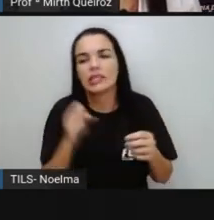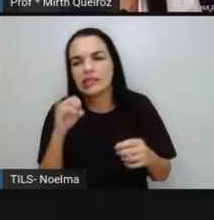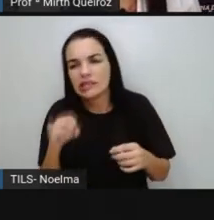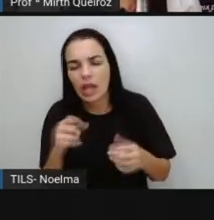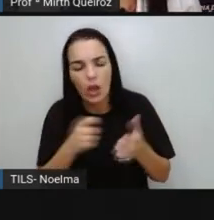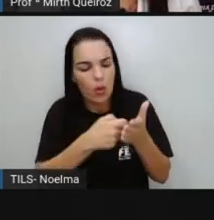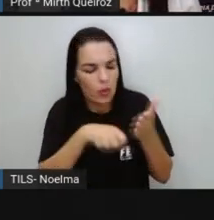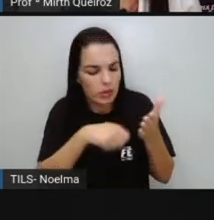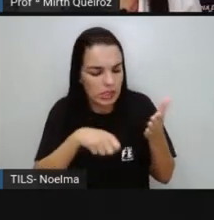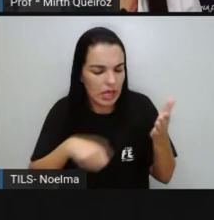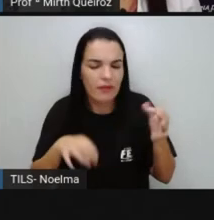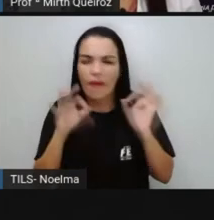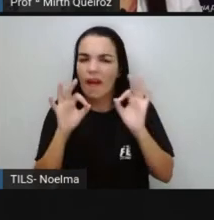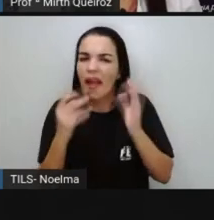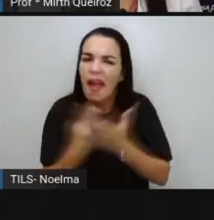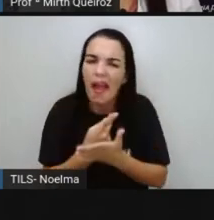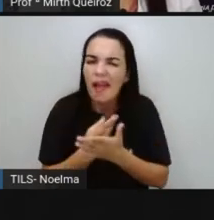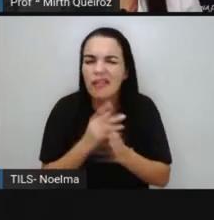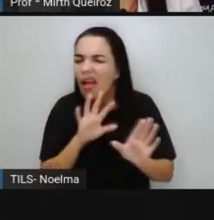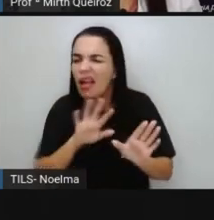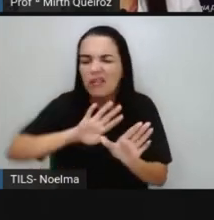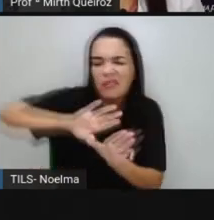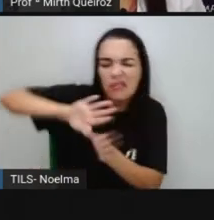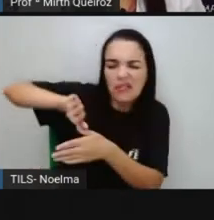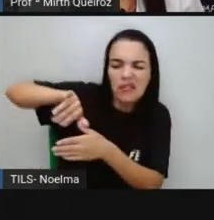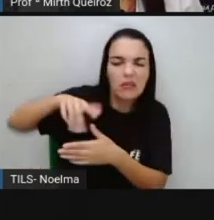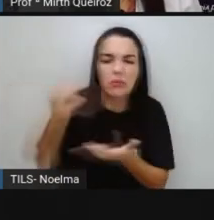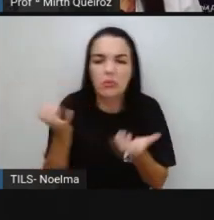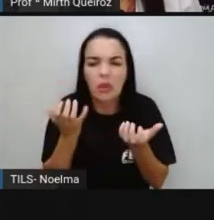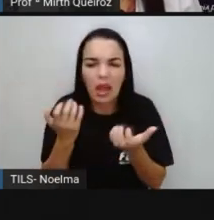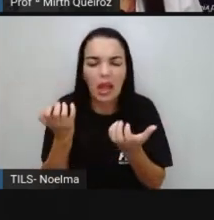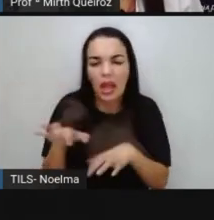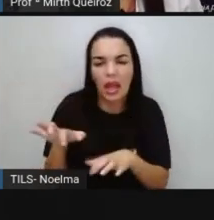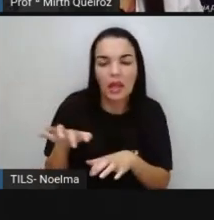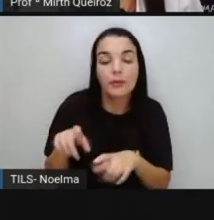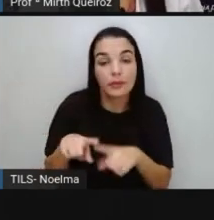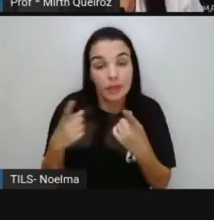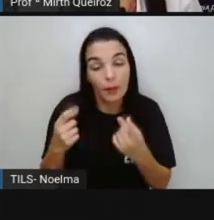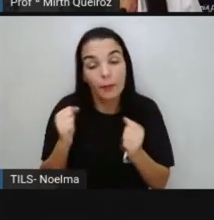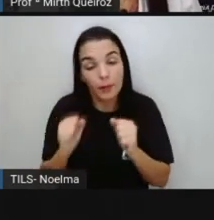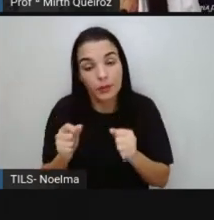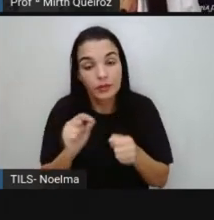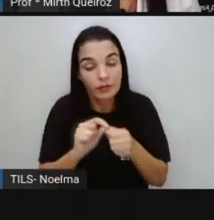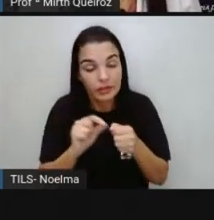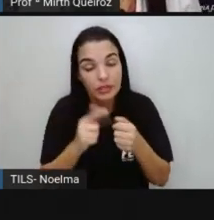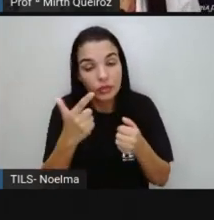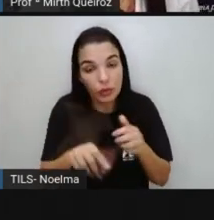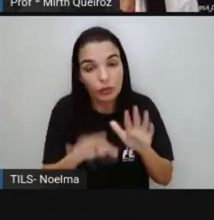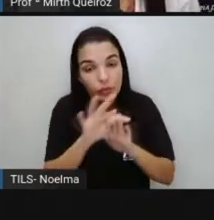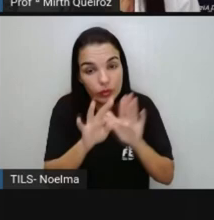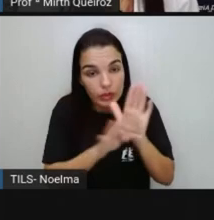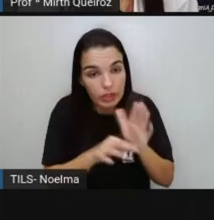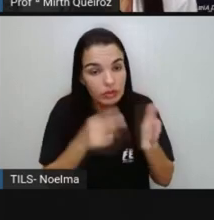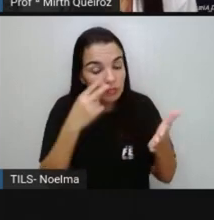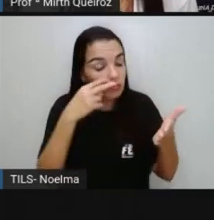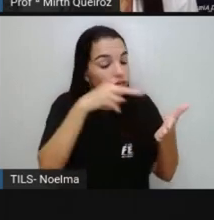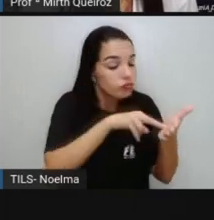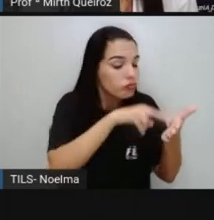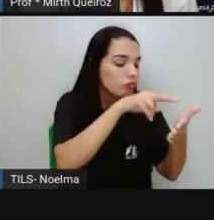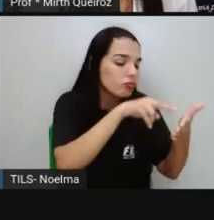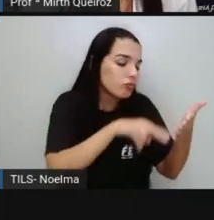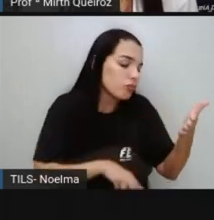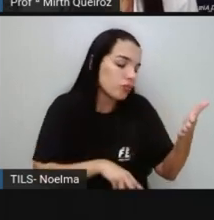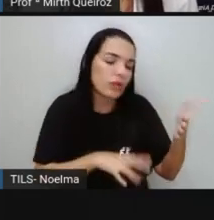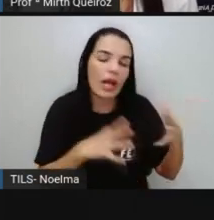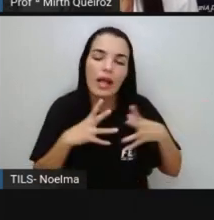errada, ah, essa parte aqui não é interessante eu colocar, quero colocar outra coisa, certo? Vocês podem fazer quando vocês estiverem